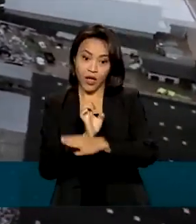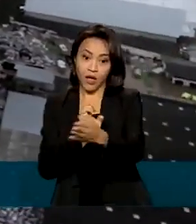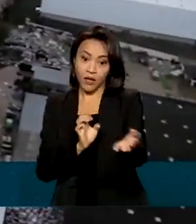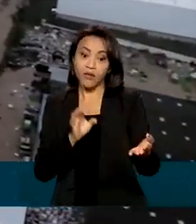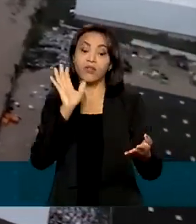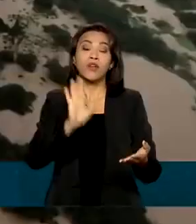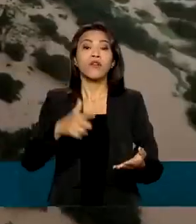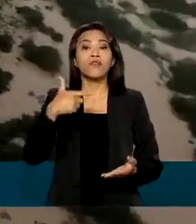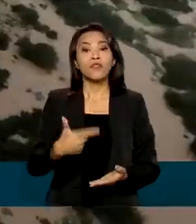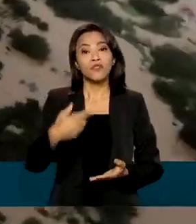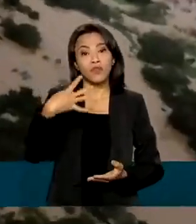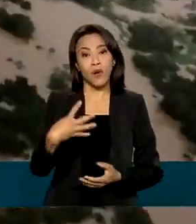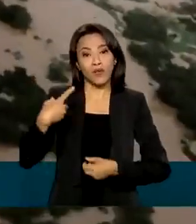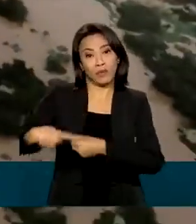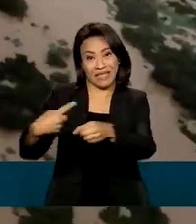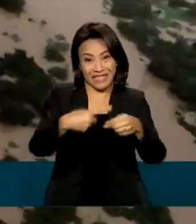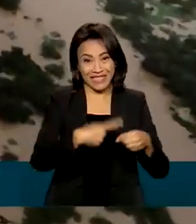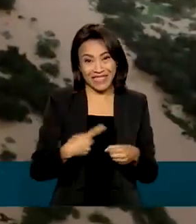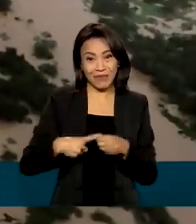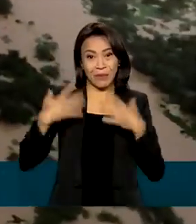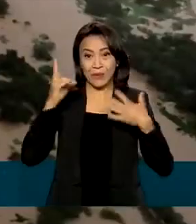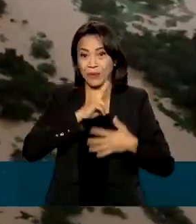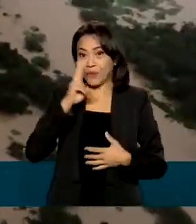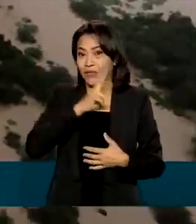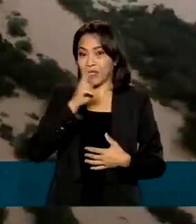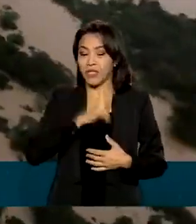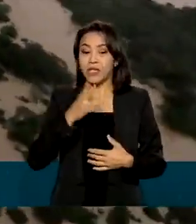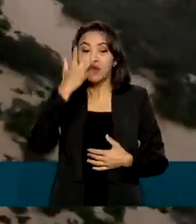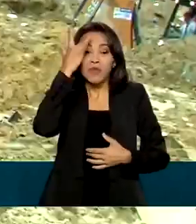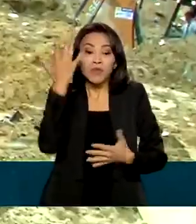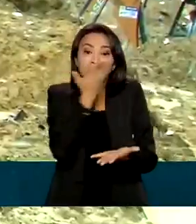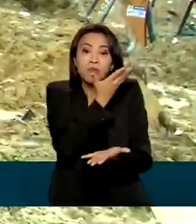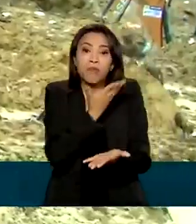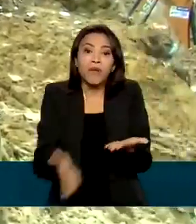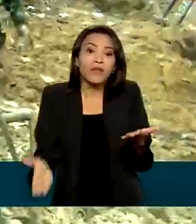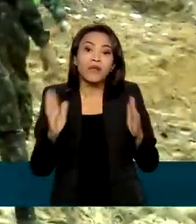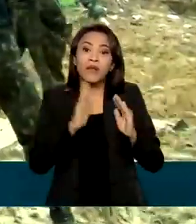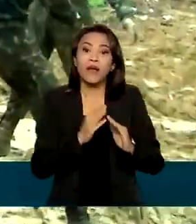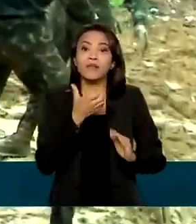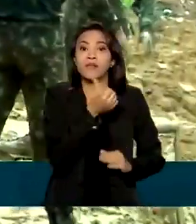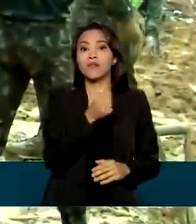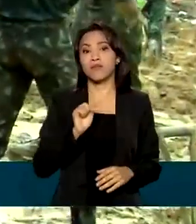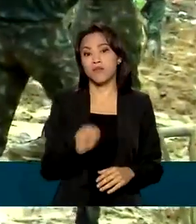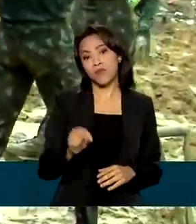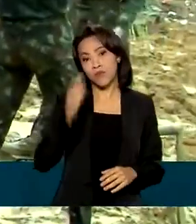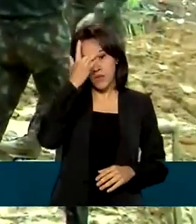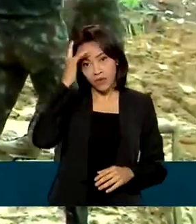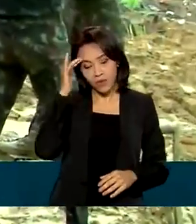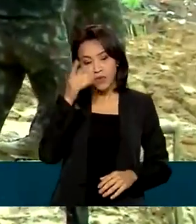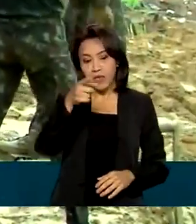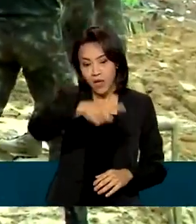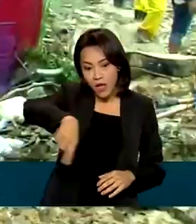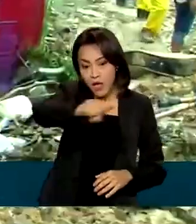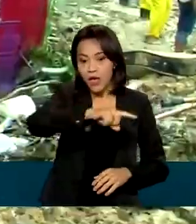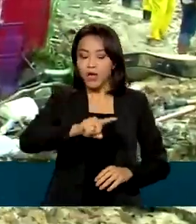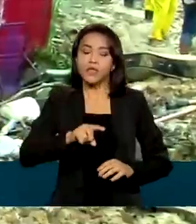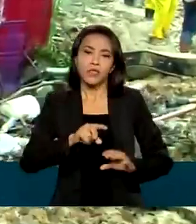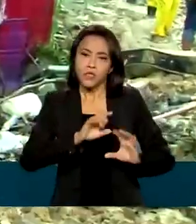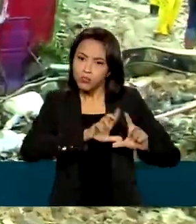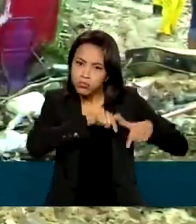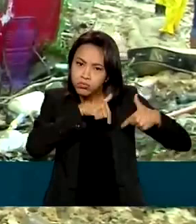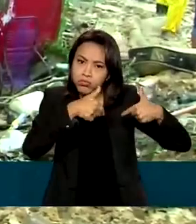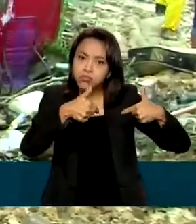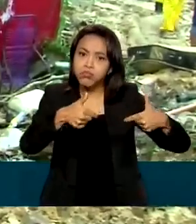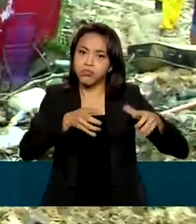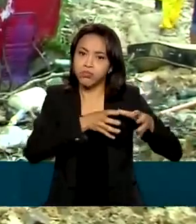de emergência e o número de desabrigados já passa das 6 mil pessoas. As forças de segurança seguem atuando em áreas